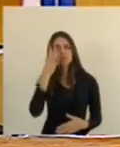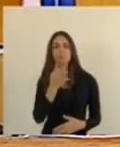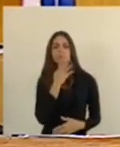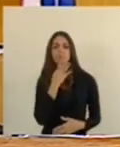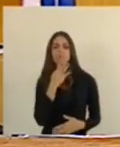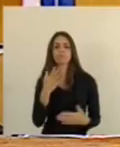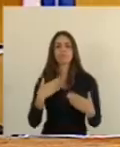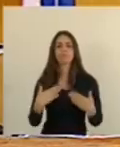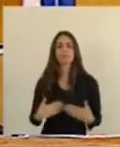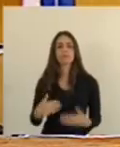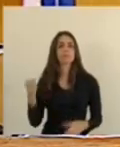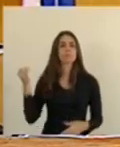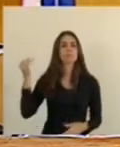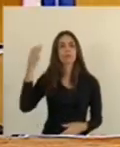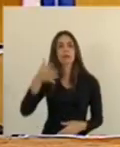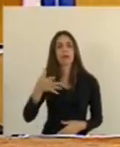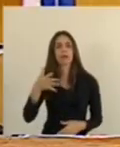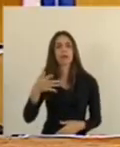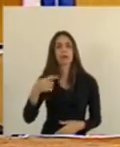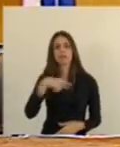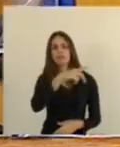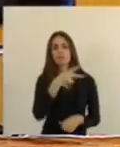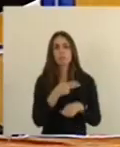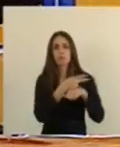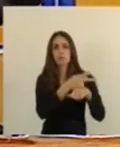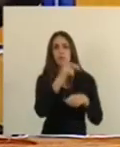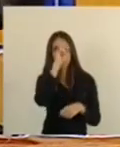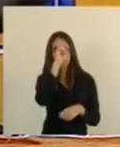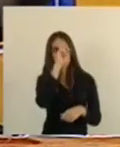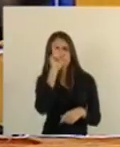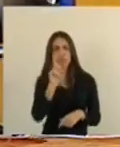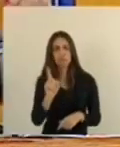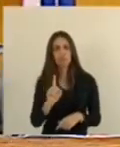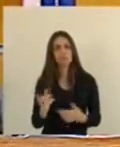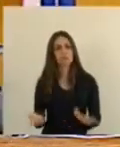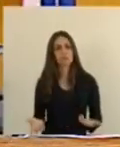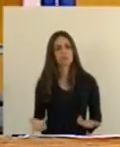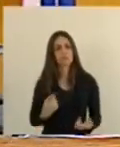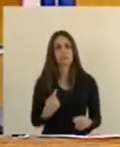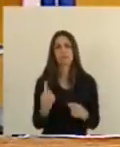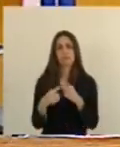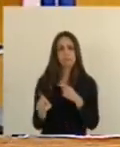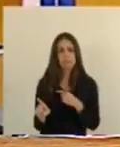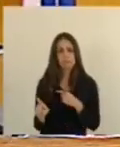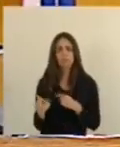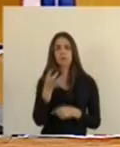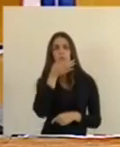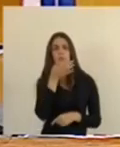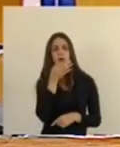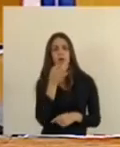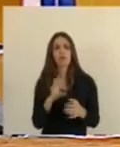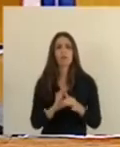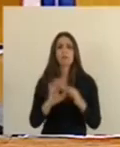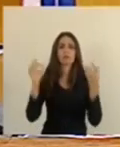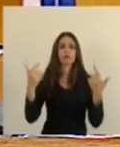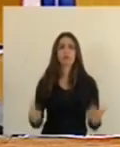E no meio da madrugada Você vai buscar Para socorro médico Vamos voltar Ao cercemento A liberdade Quando eu